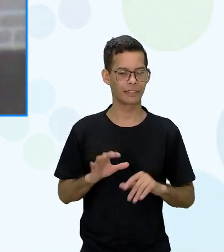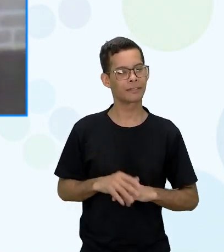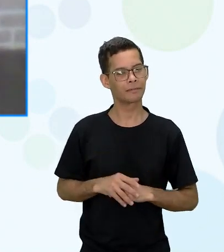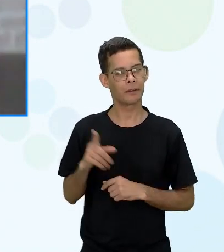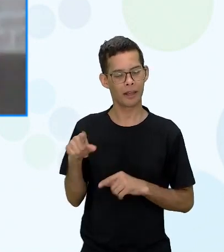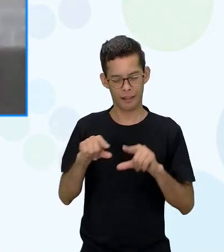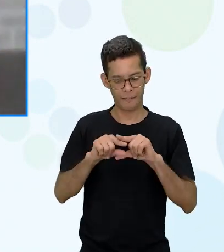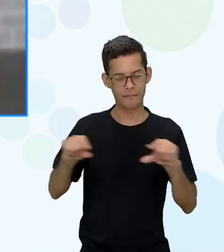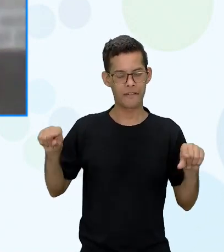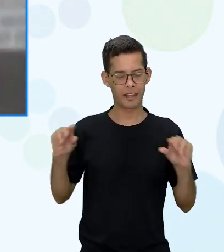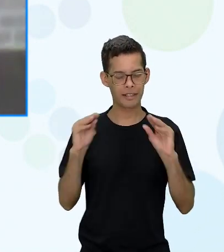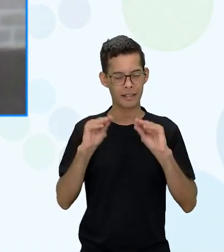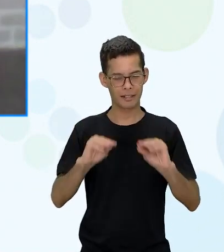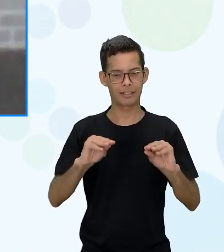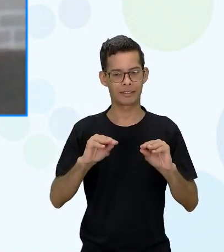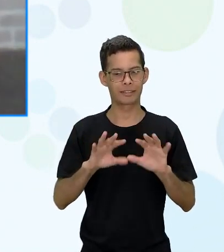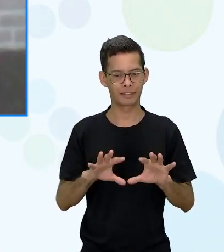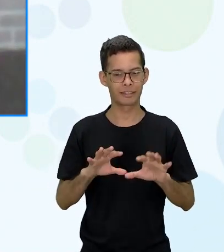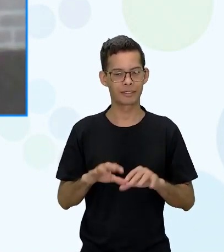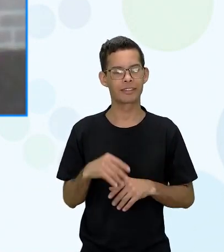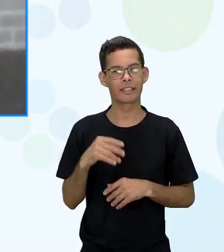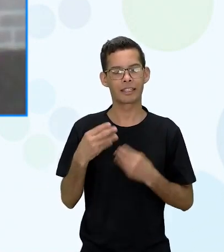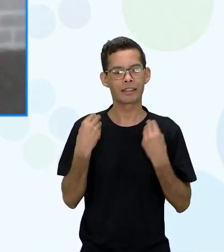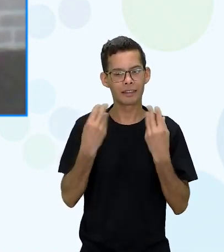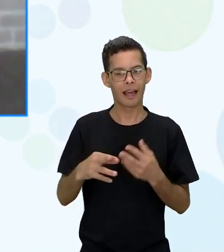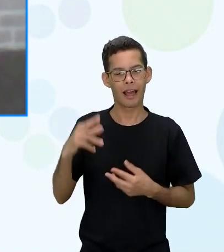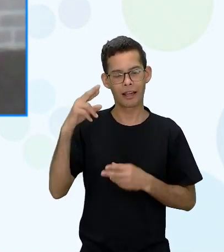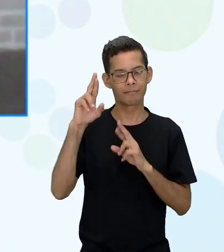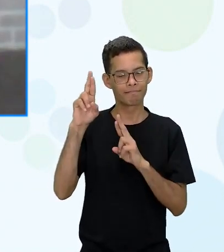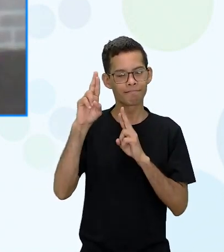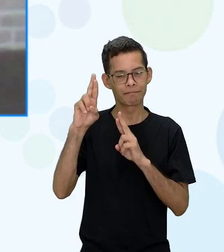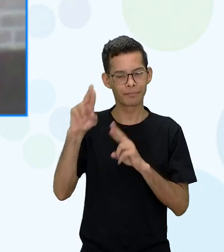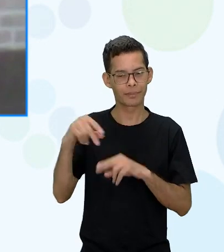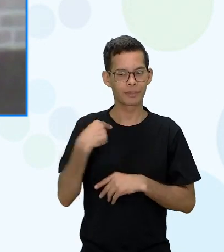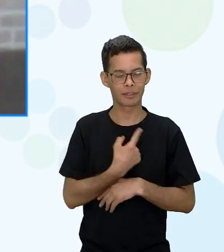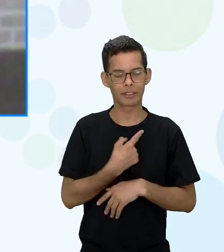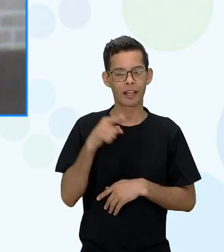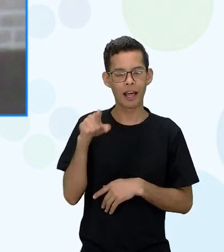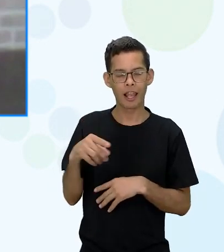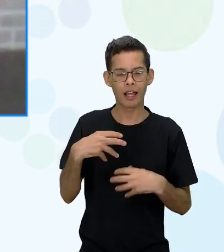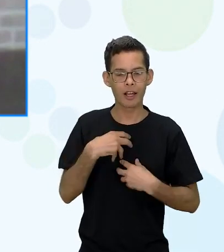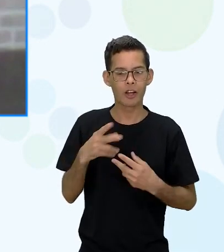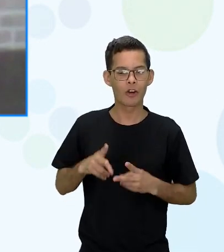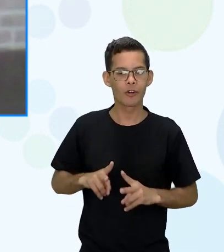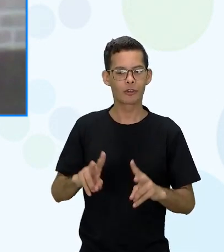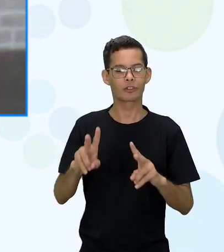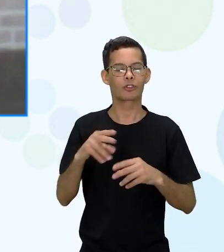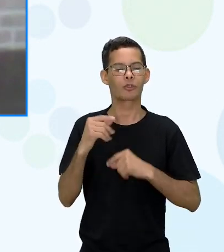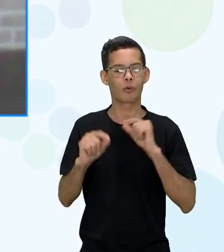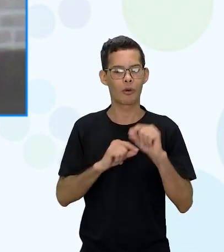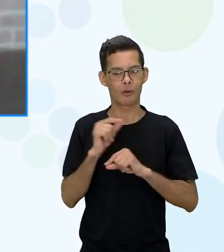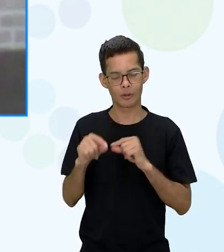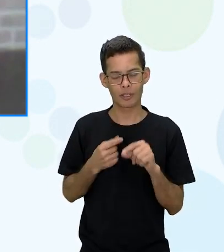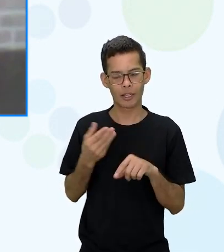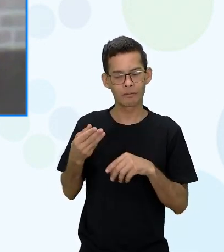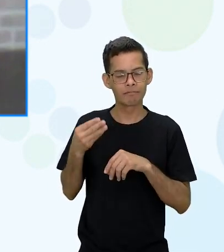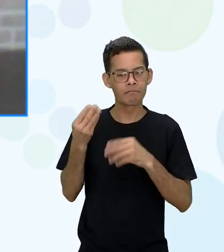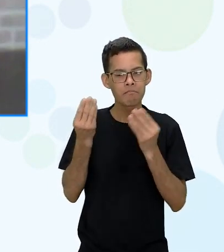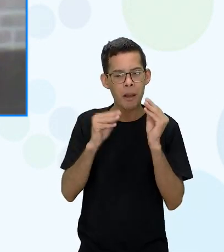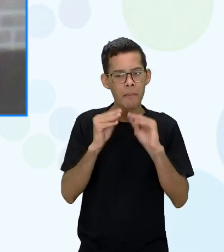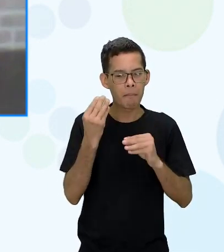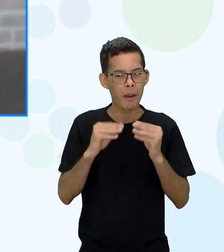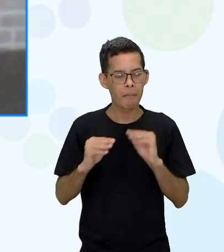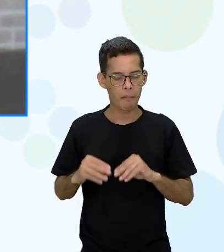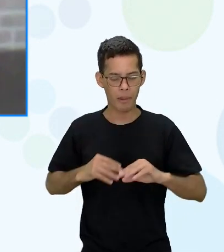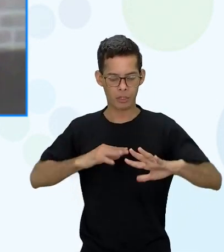traz aí no final para a gente essa esperança ela continua combatendo ela continua fazendo parte desses